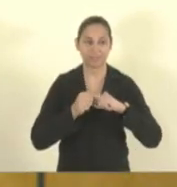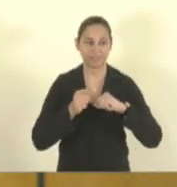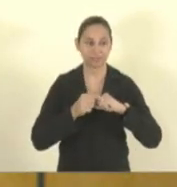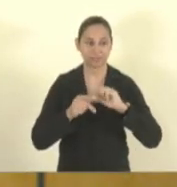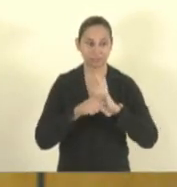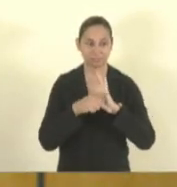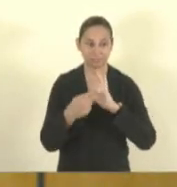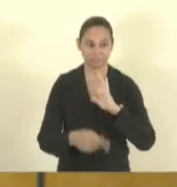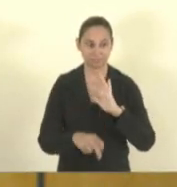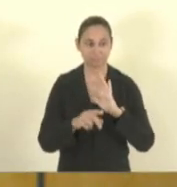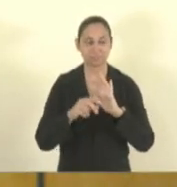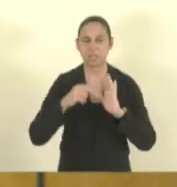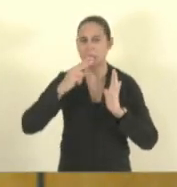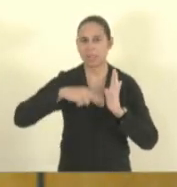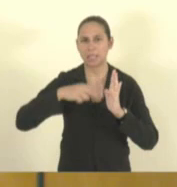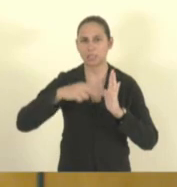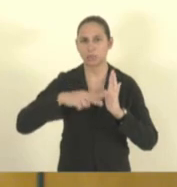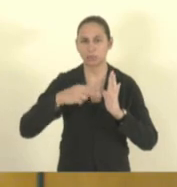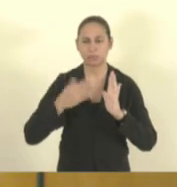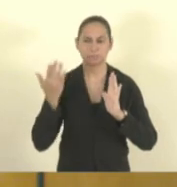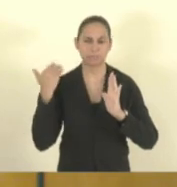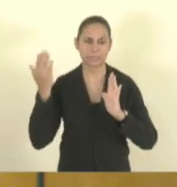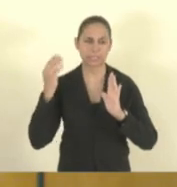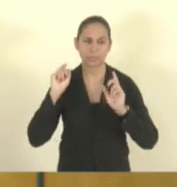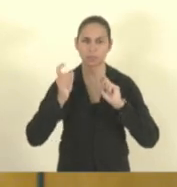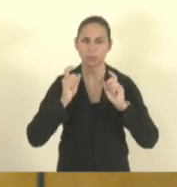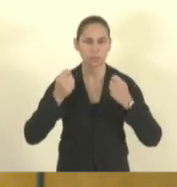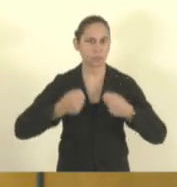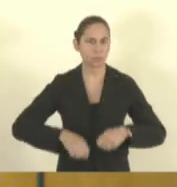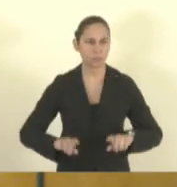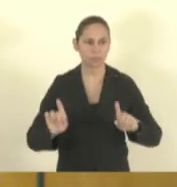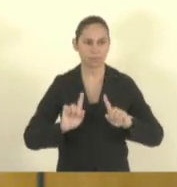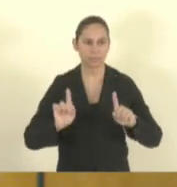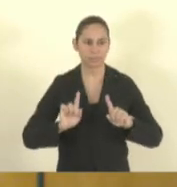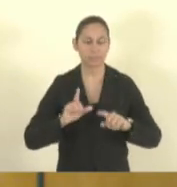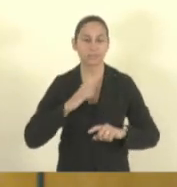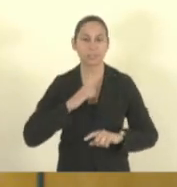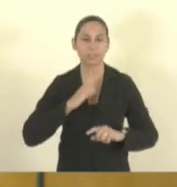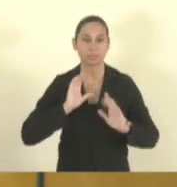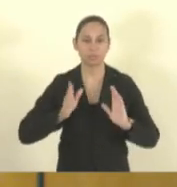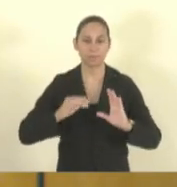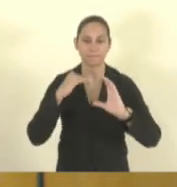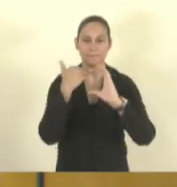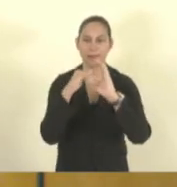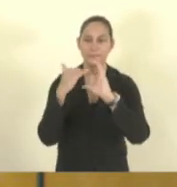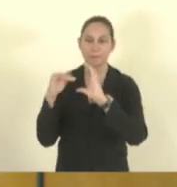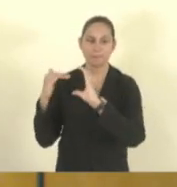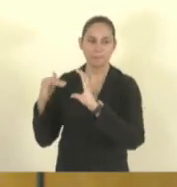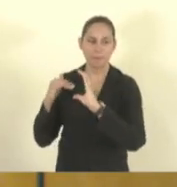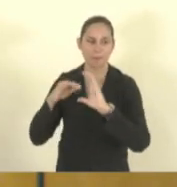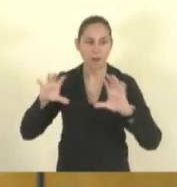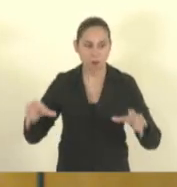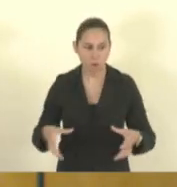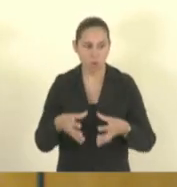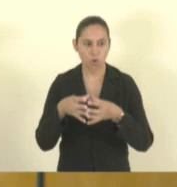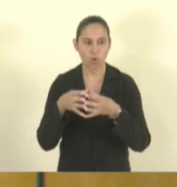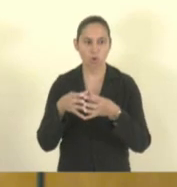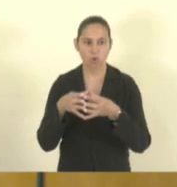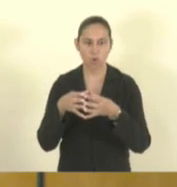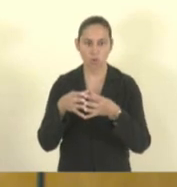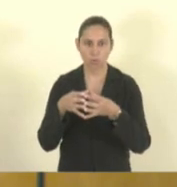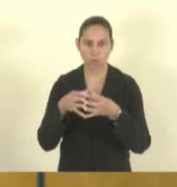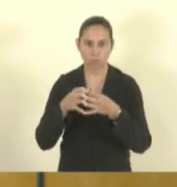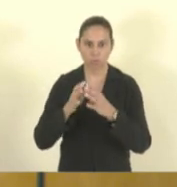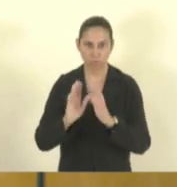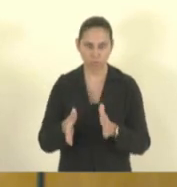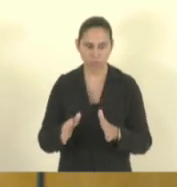interno, dispensa a leitura da ata da última reunião que foi encaminhada por e-mail aos membros da comissão. Não havendo